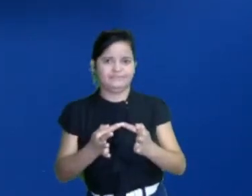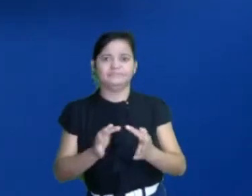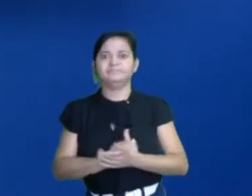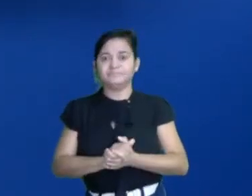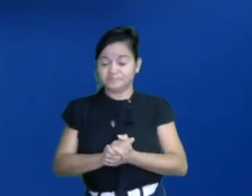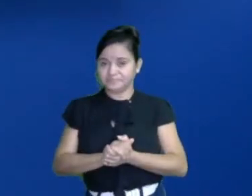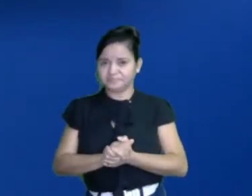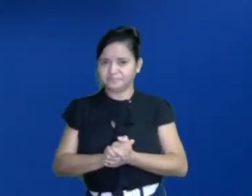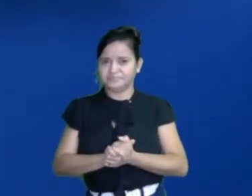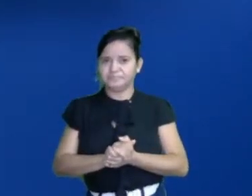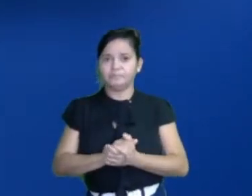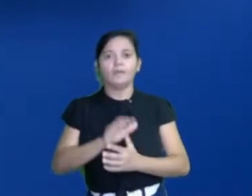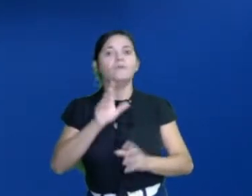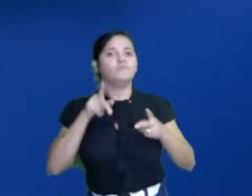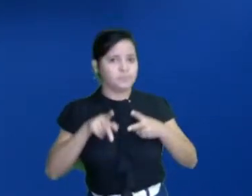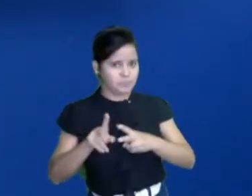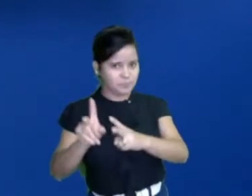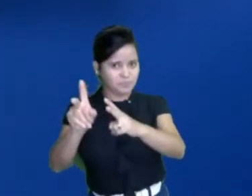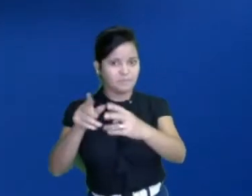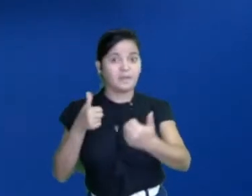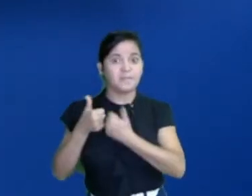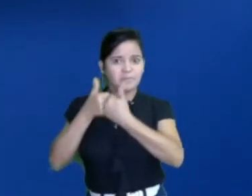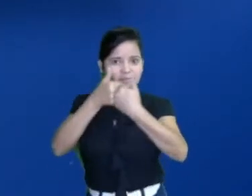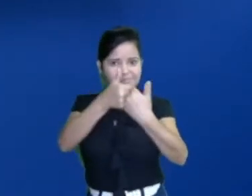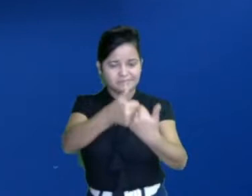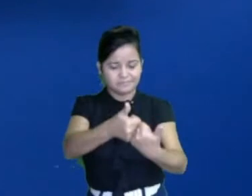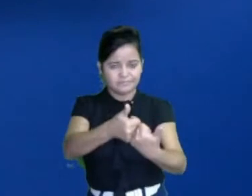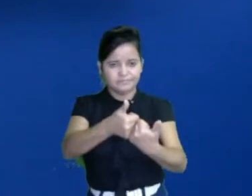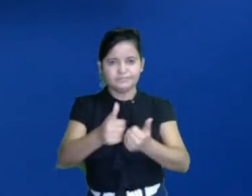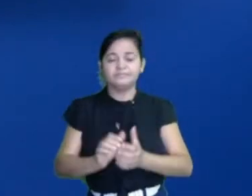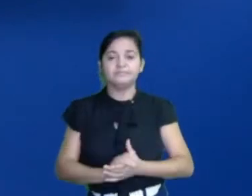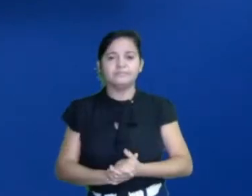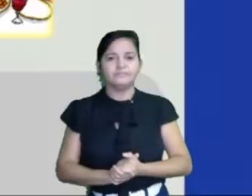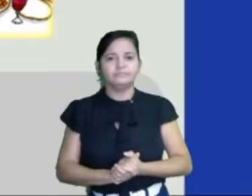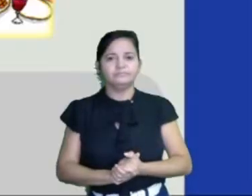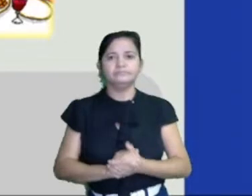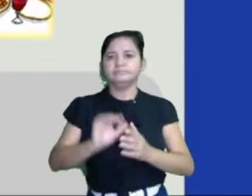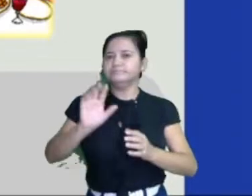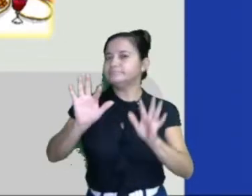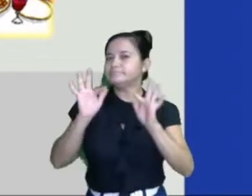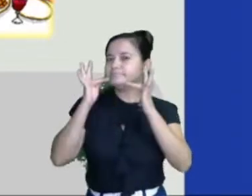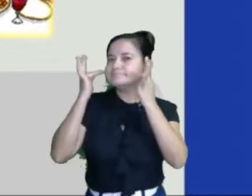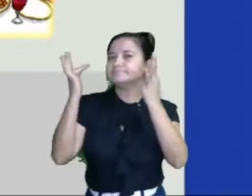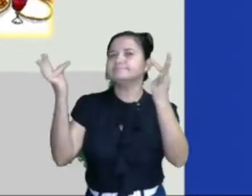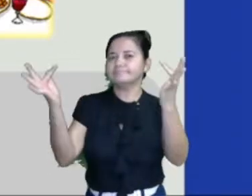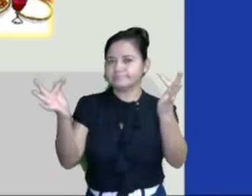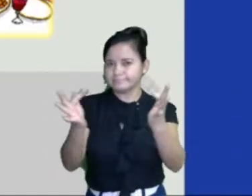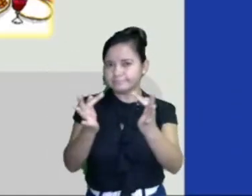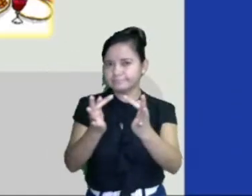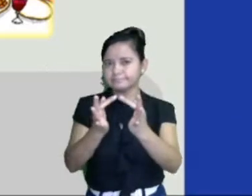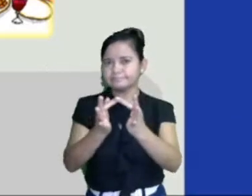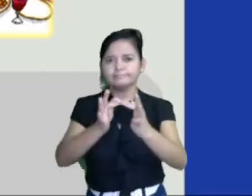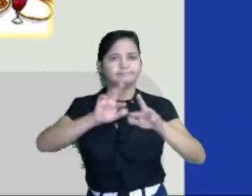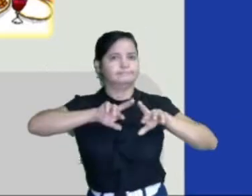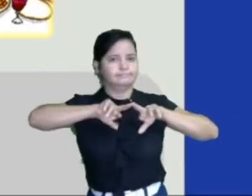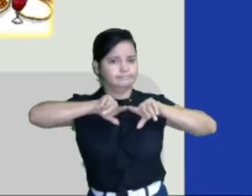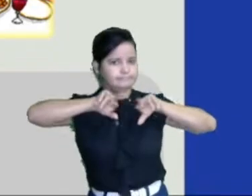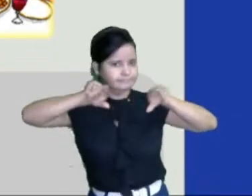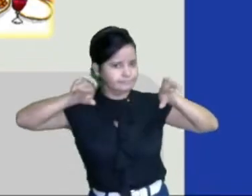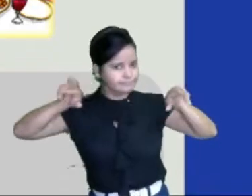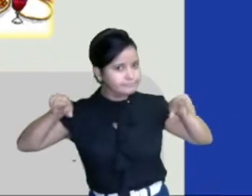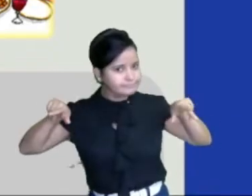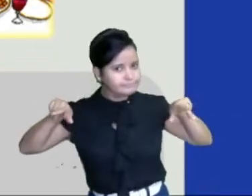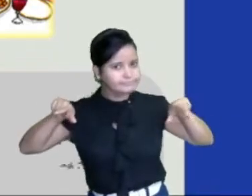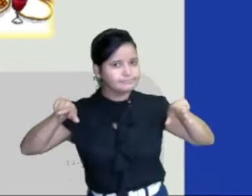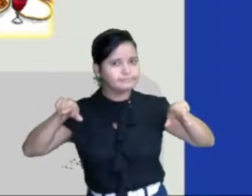verdade? Vamos prosseguir. Me acompanha. As famílias são diferentes.